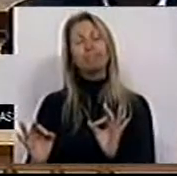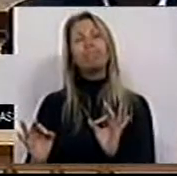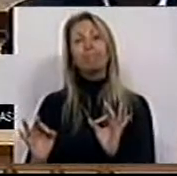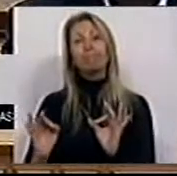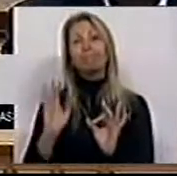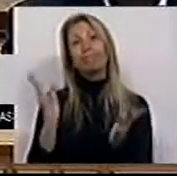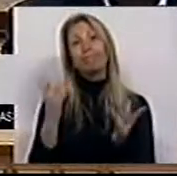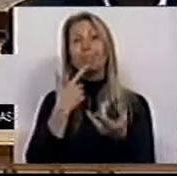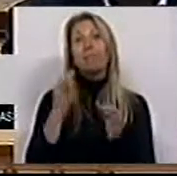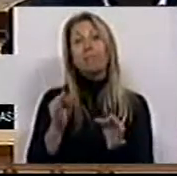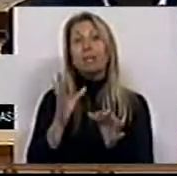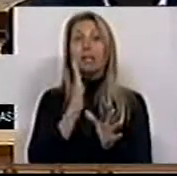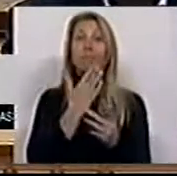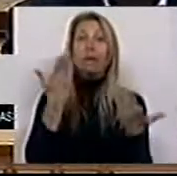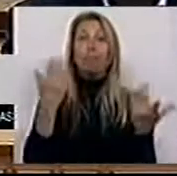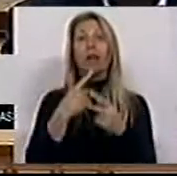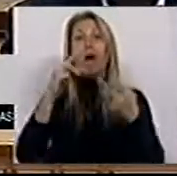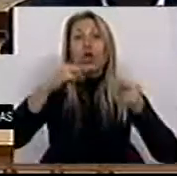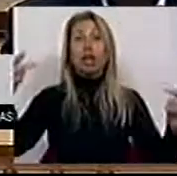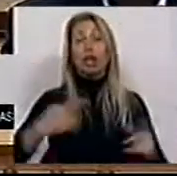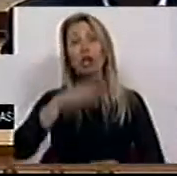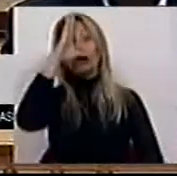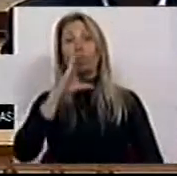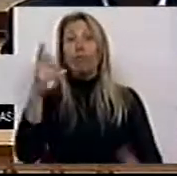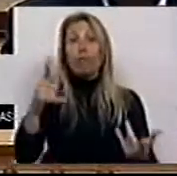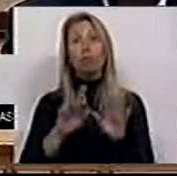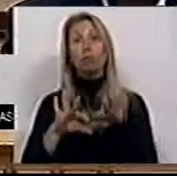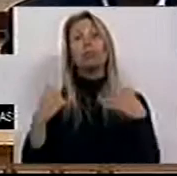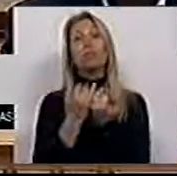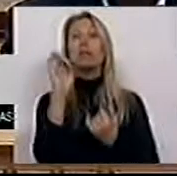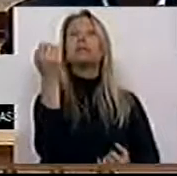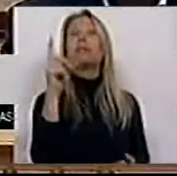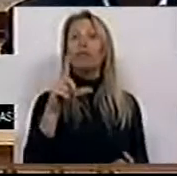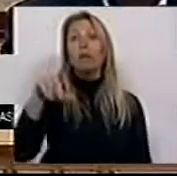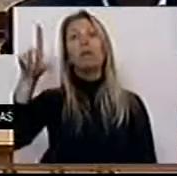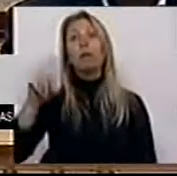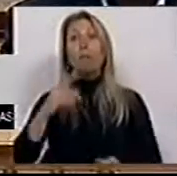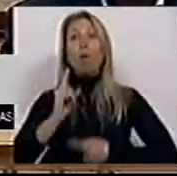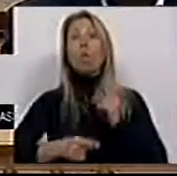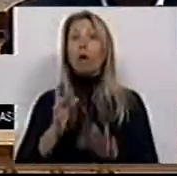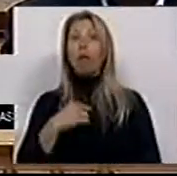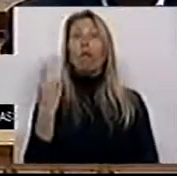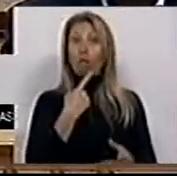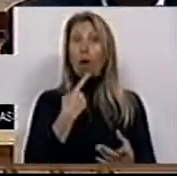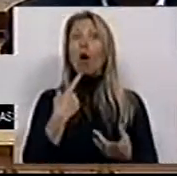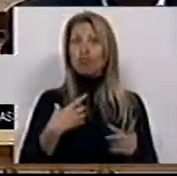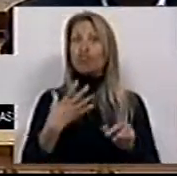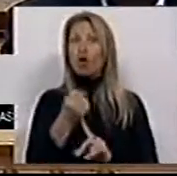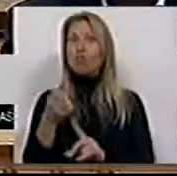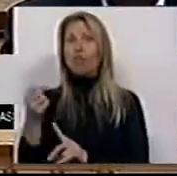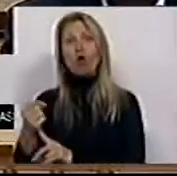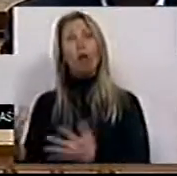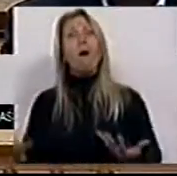das autarquias, depende do Governo, depende da sociedade civil e até naquilo que fomos conseguindo no